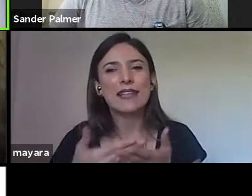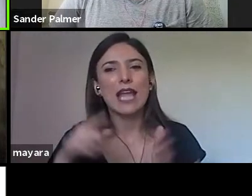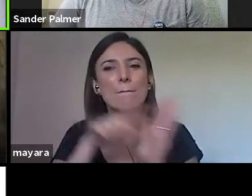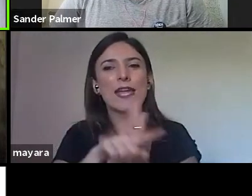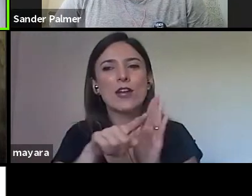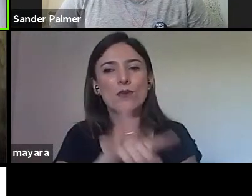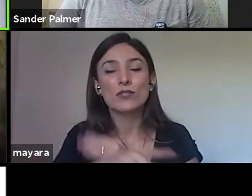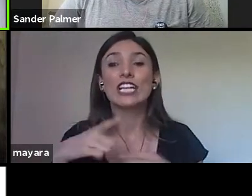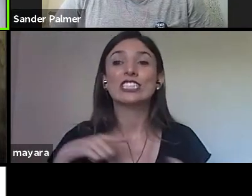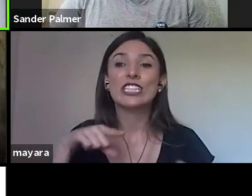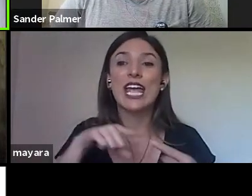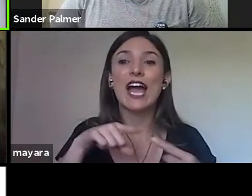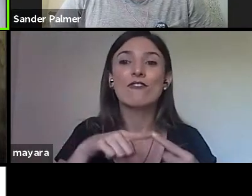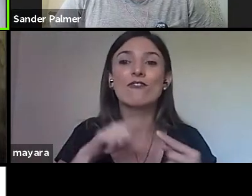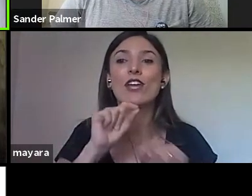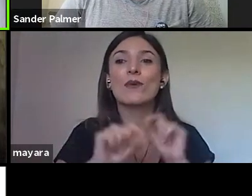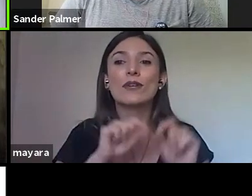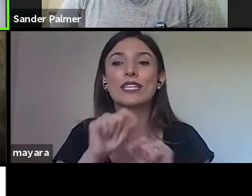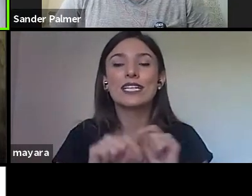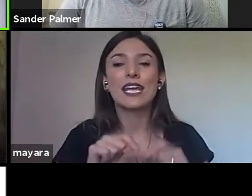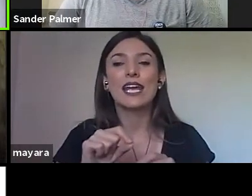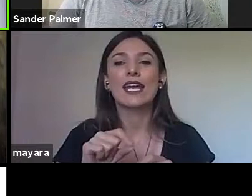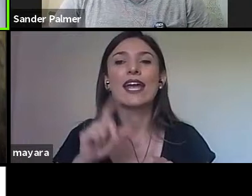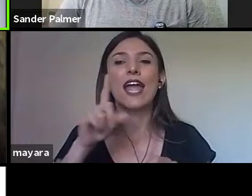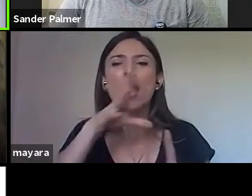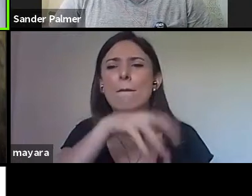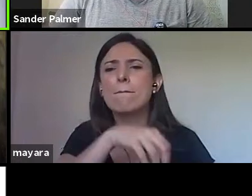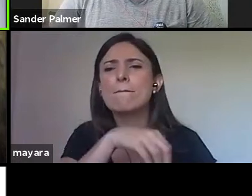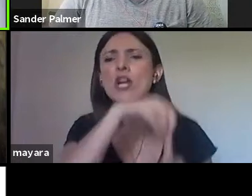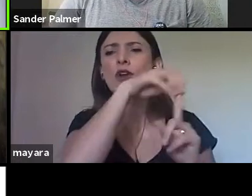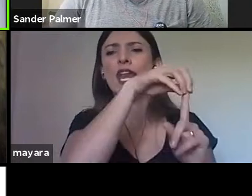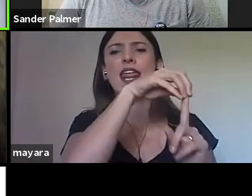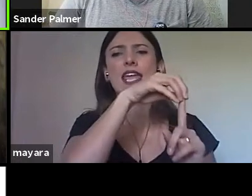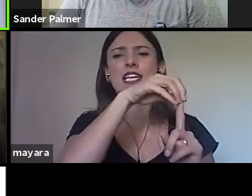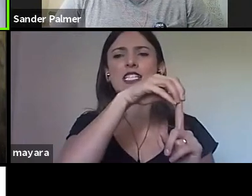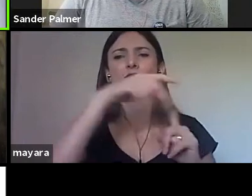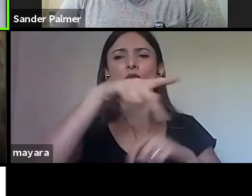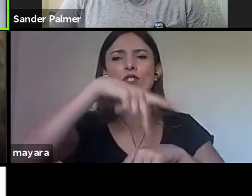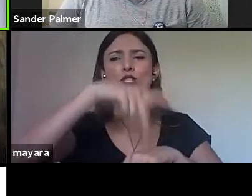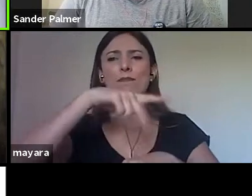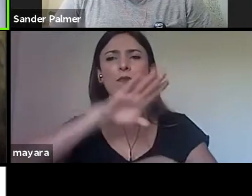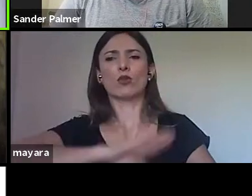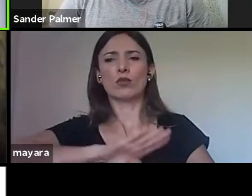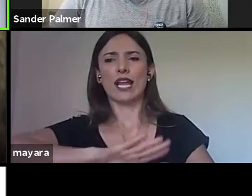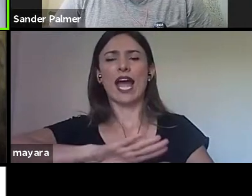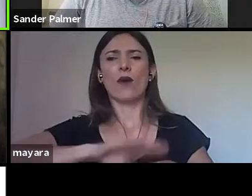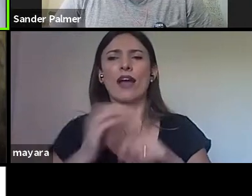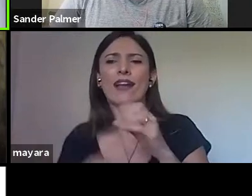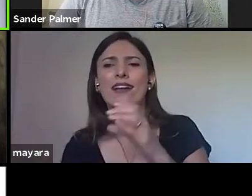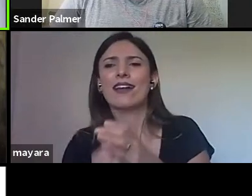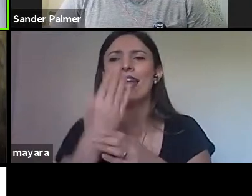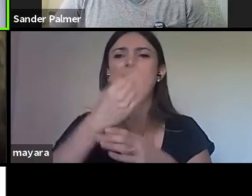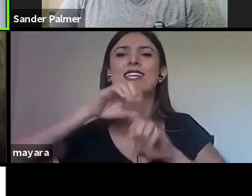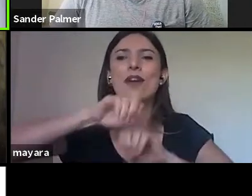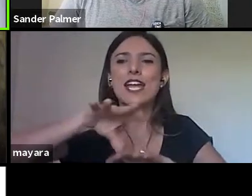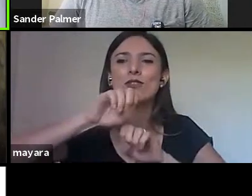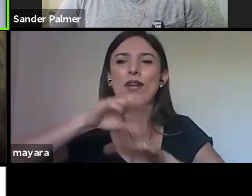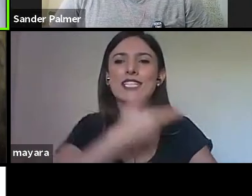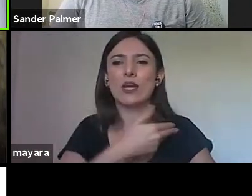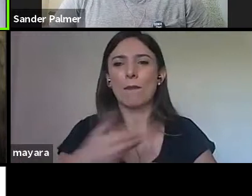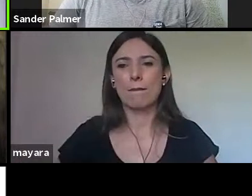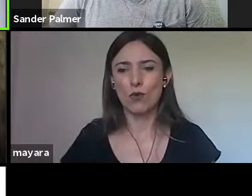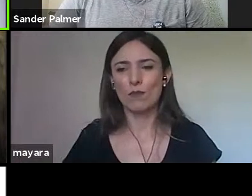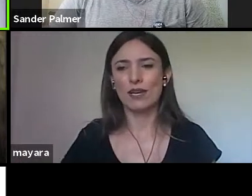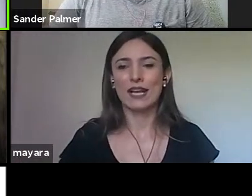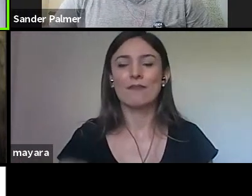tinha a ver com o pioneirismo de Portugal no estabelecimento da educação pública. Então, isso foi essa resposta